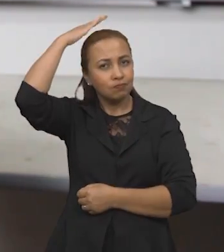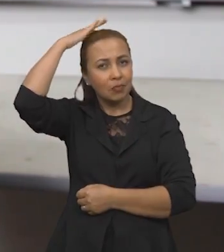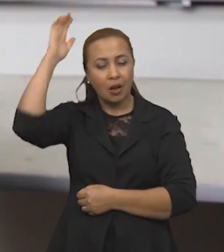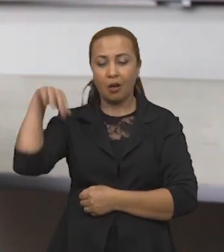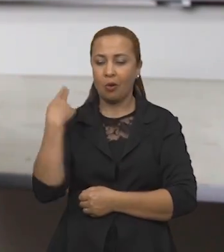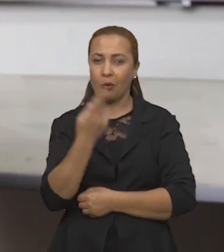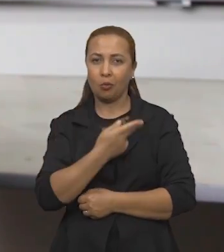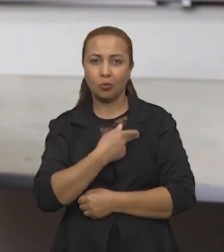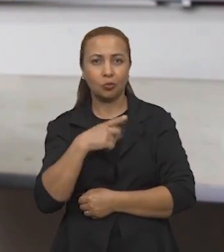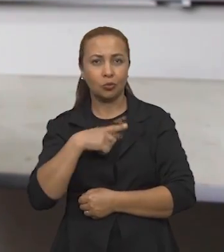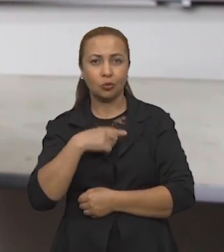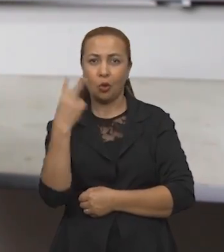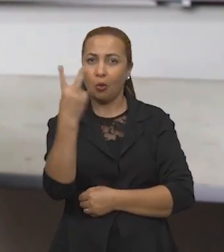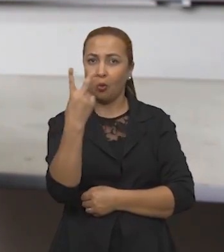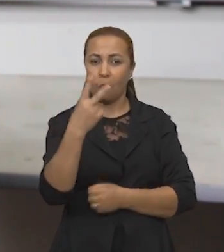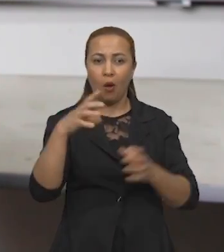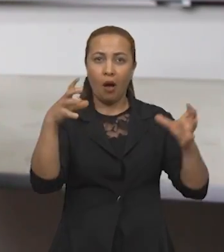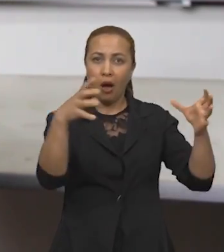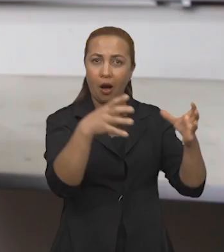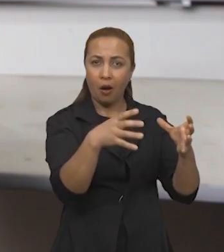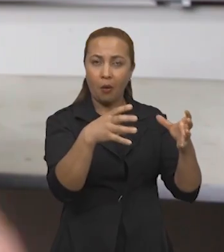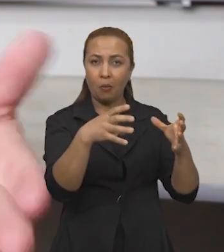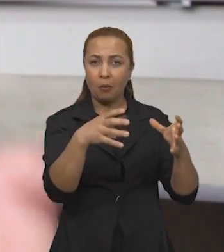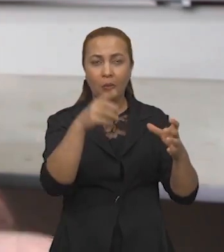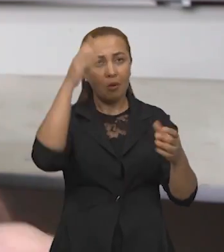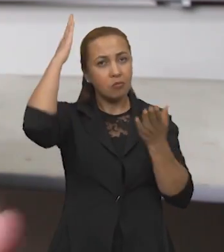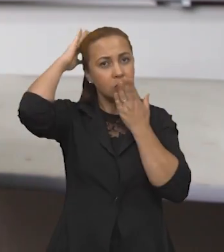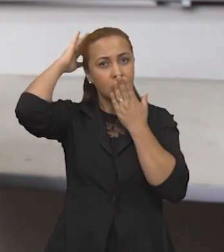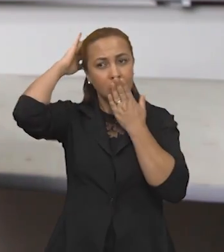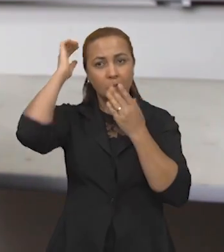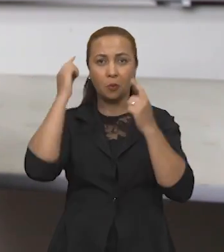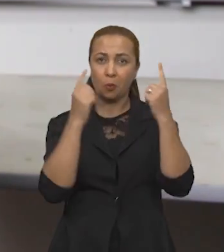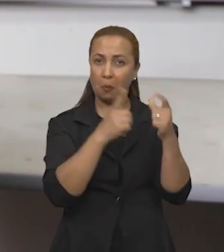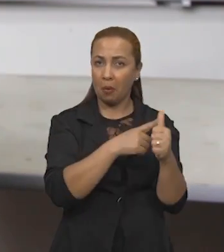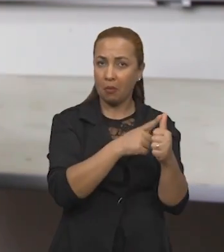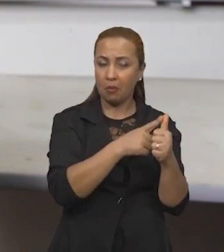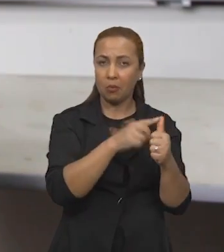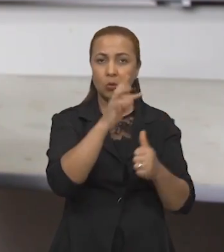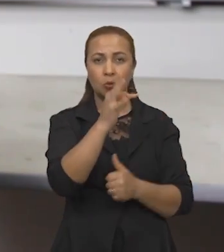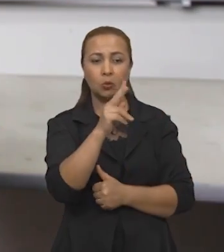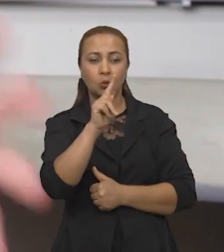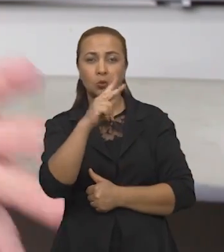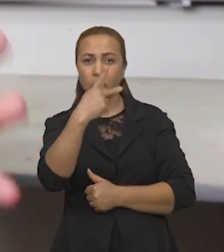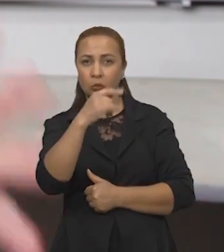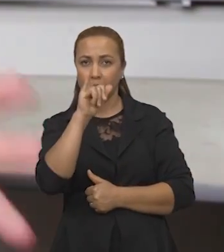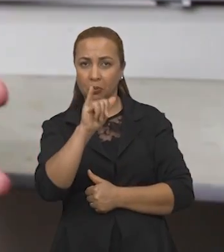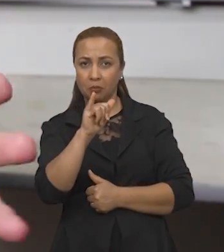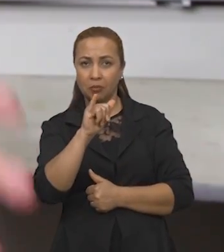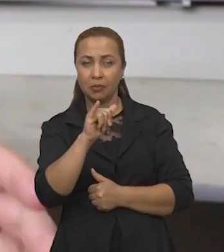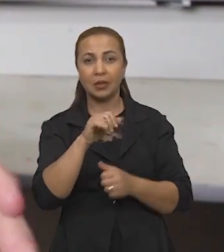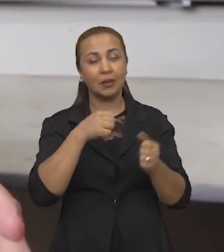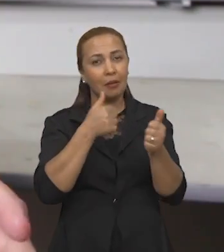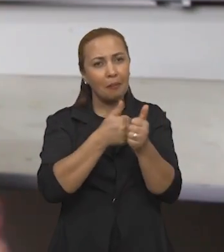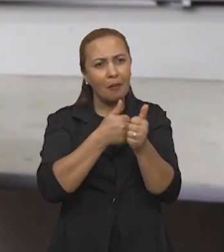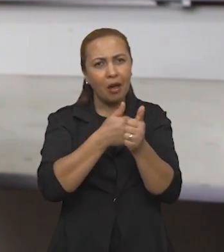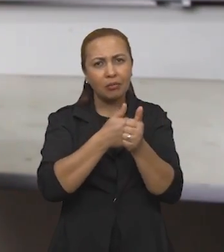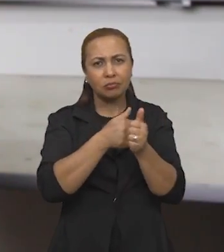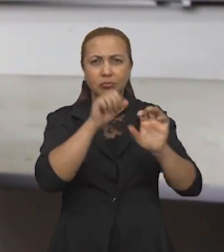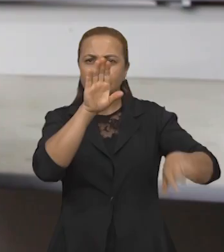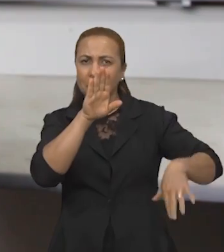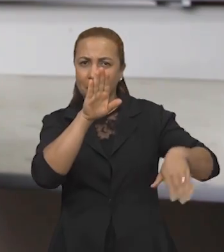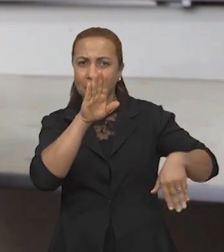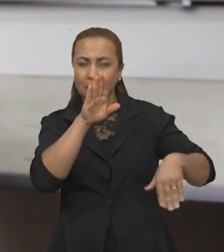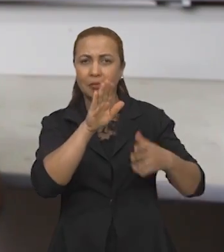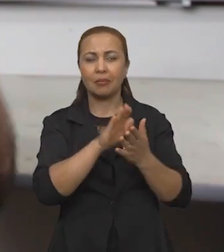Paraíba, nós tínhamos dois grandes grupos indígenas. Tupi, que habitava basicamente a área do litoral,